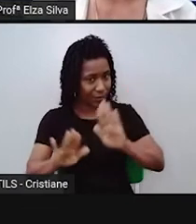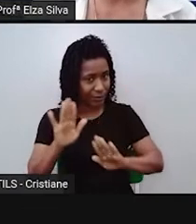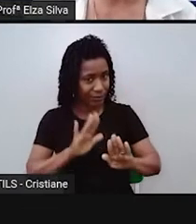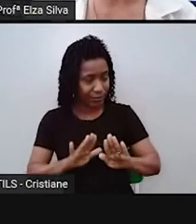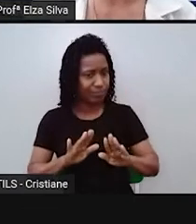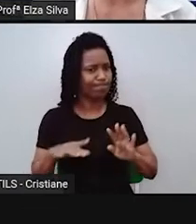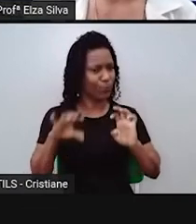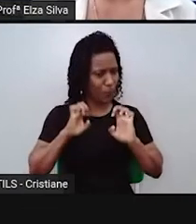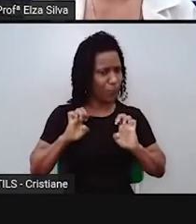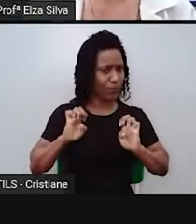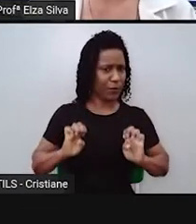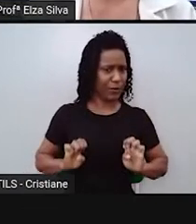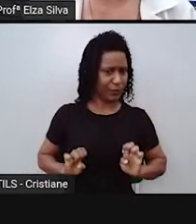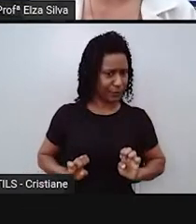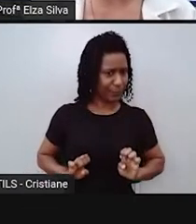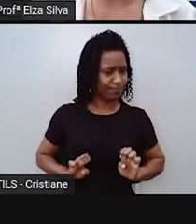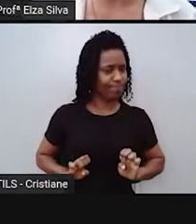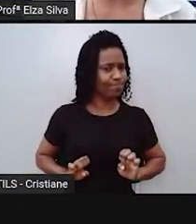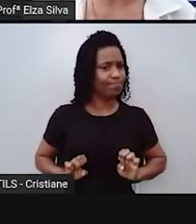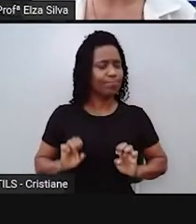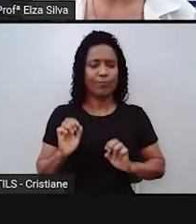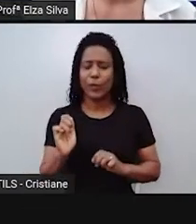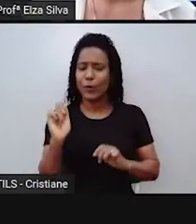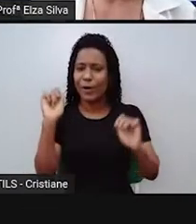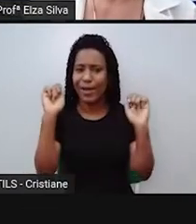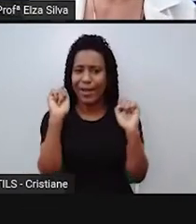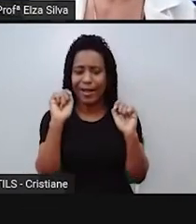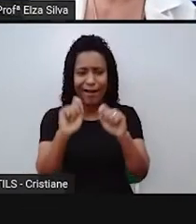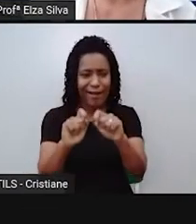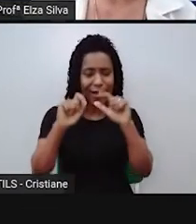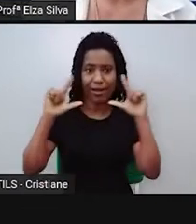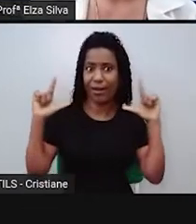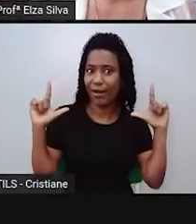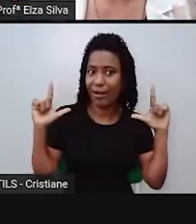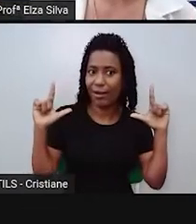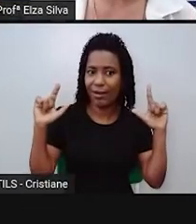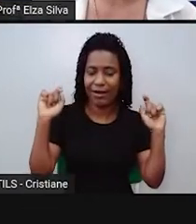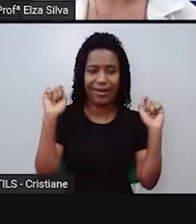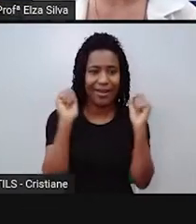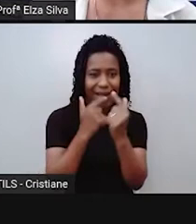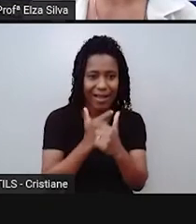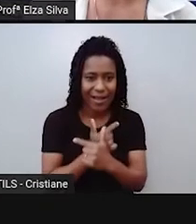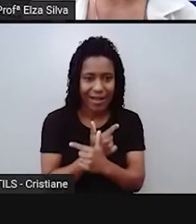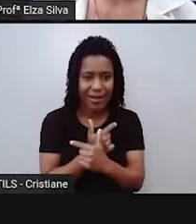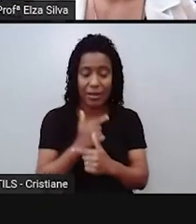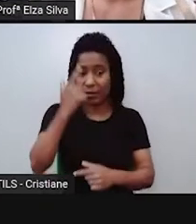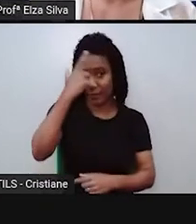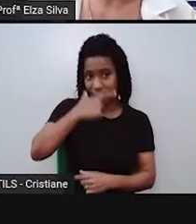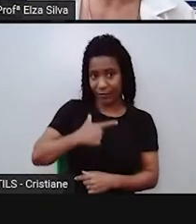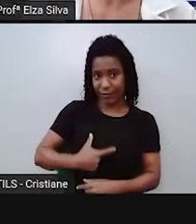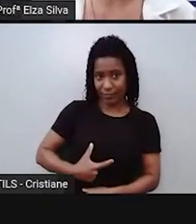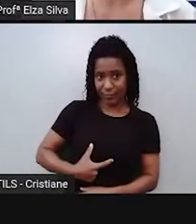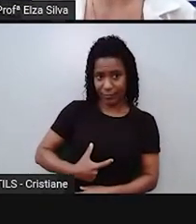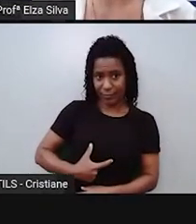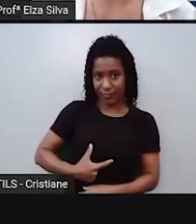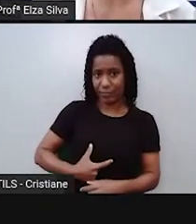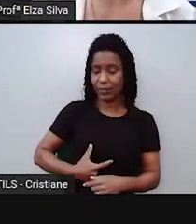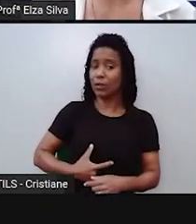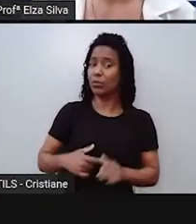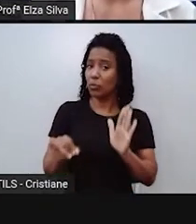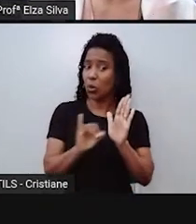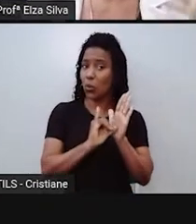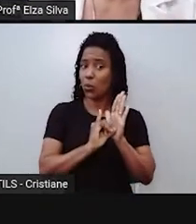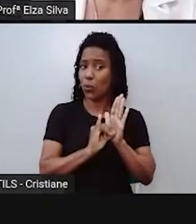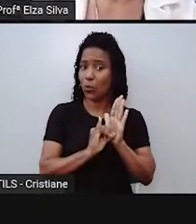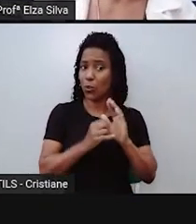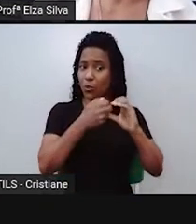sendo ético a utilizar um meme para retratar minhas realidades, minhas identidades